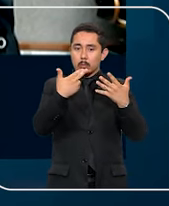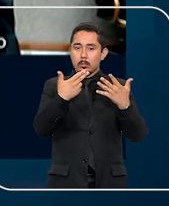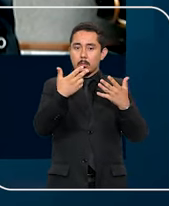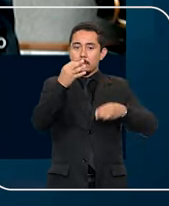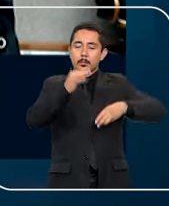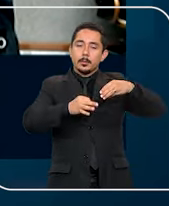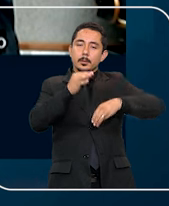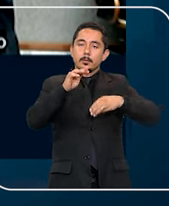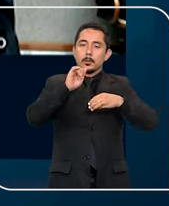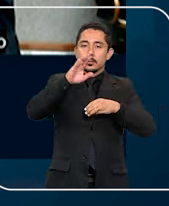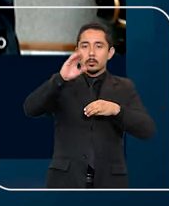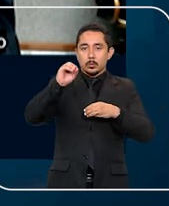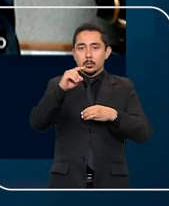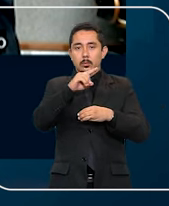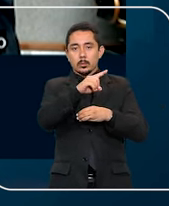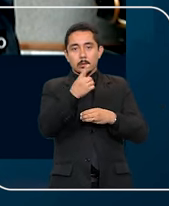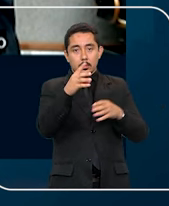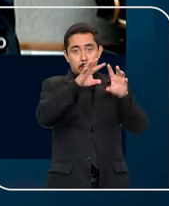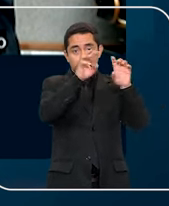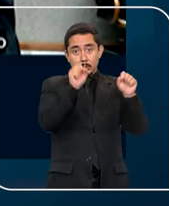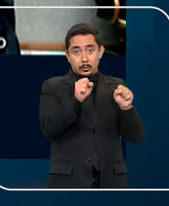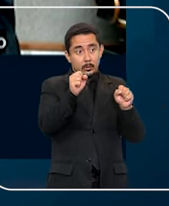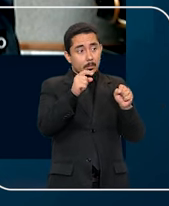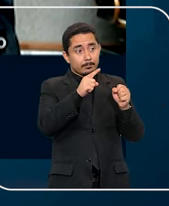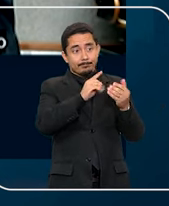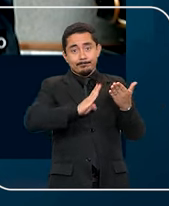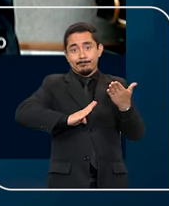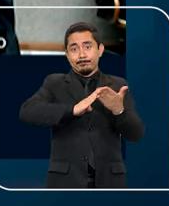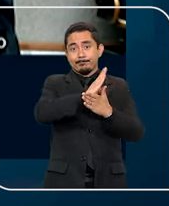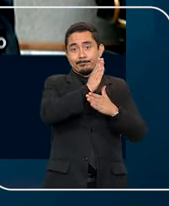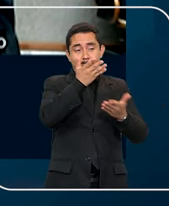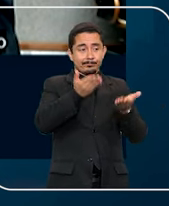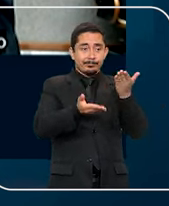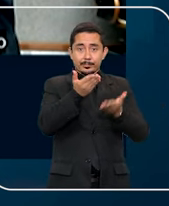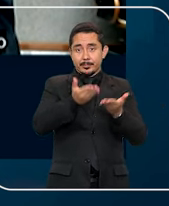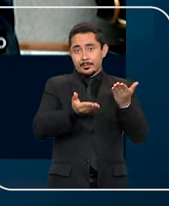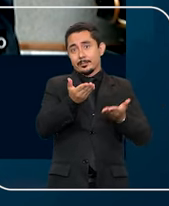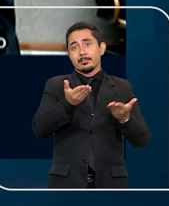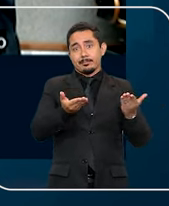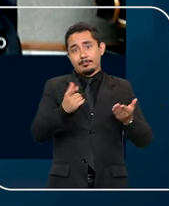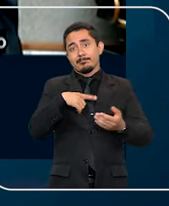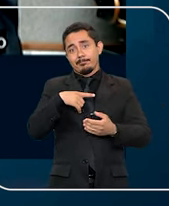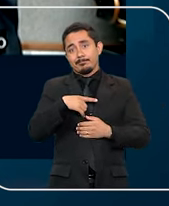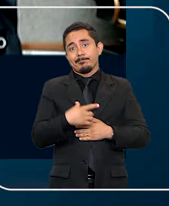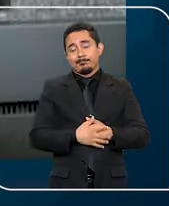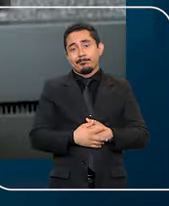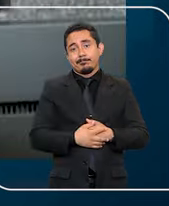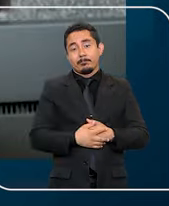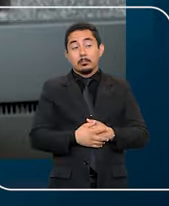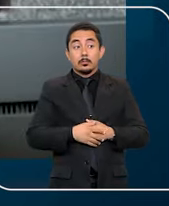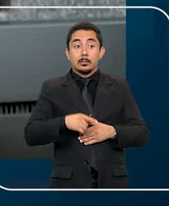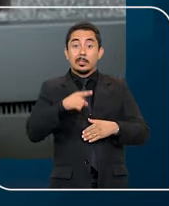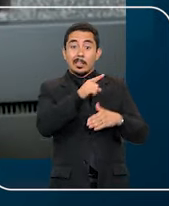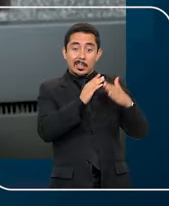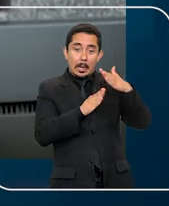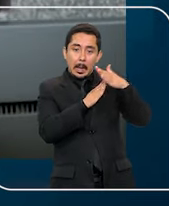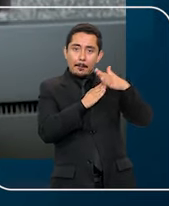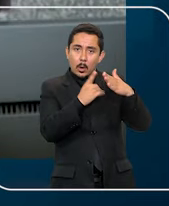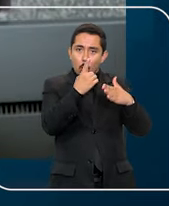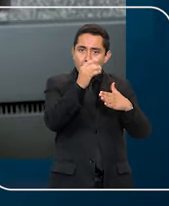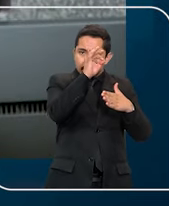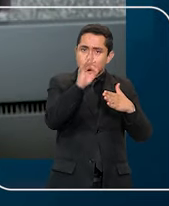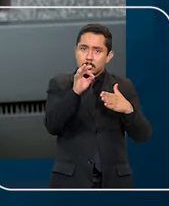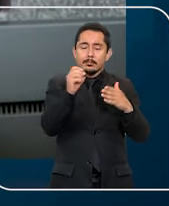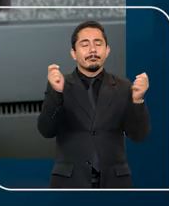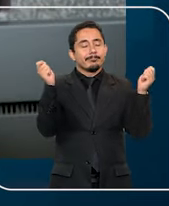o ministro Francisco Falcão, a decisão do Tribunal de Origem ultrapassou os limites da razoabilidade e da proporcionalidade. Ele ressaltou que o limite de